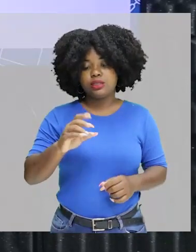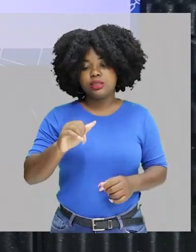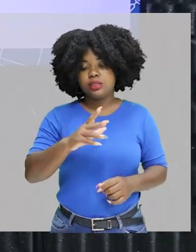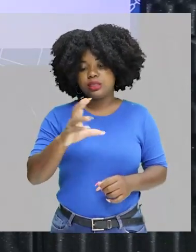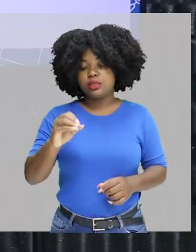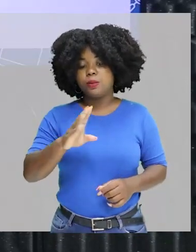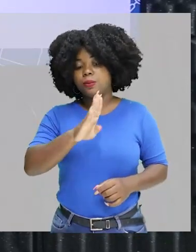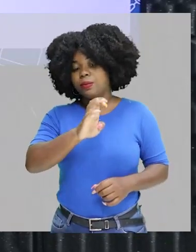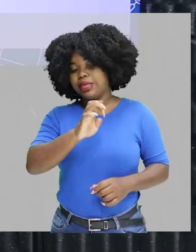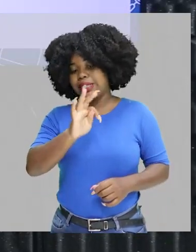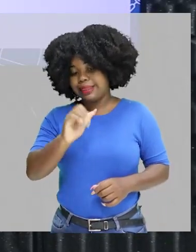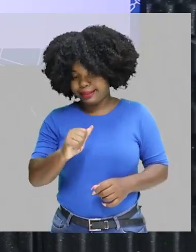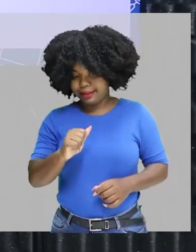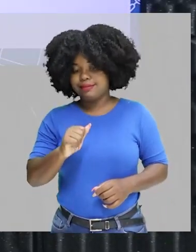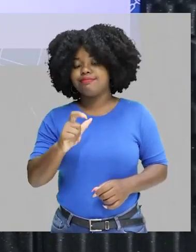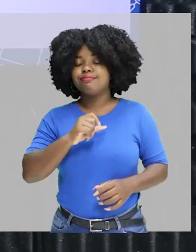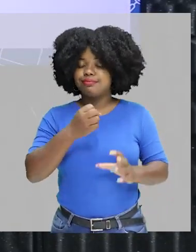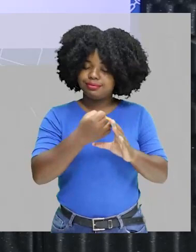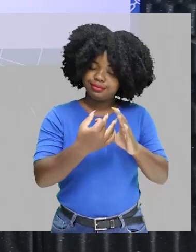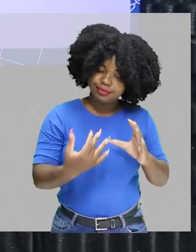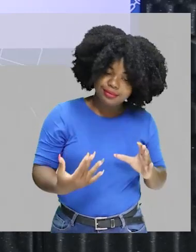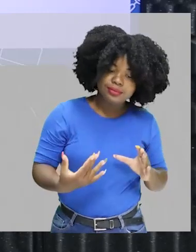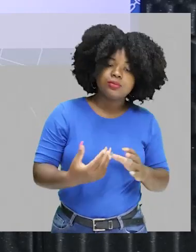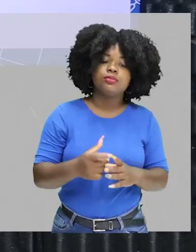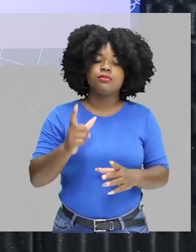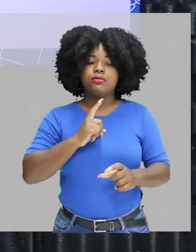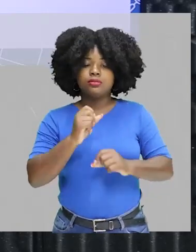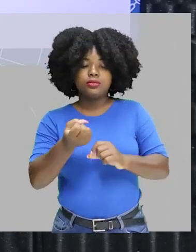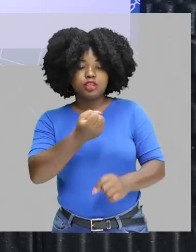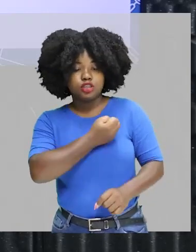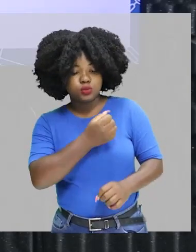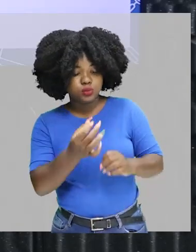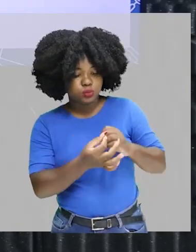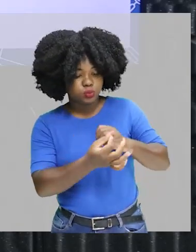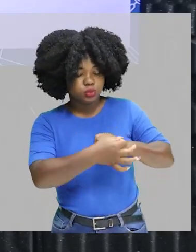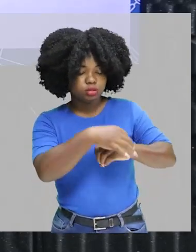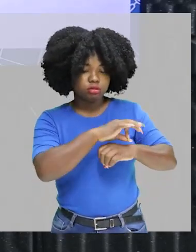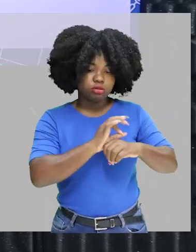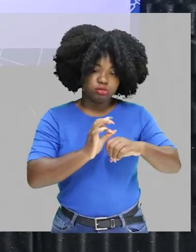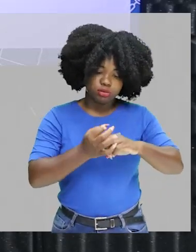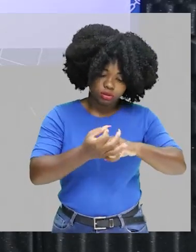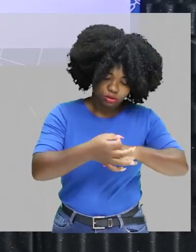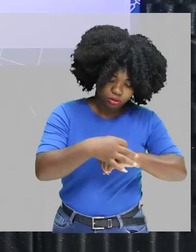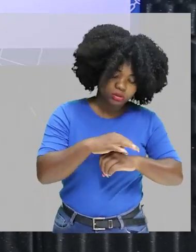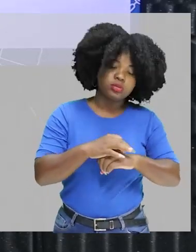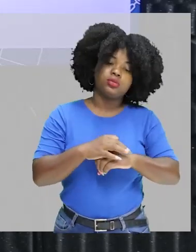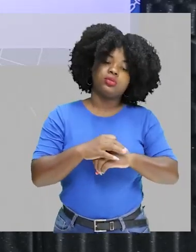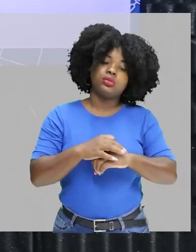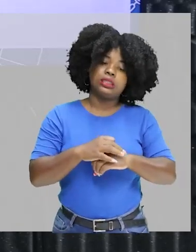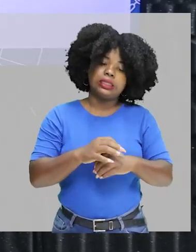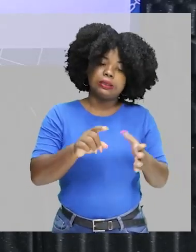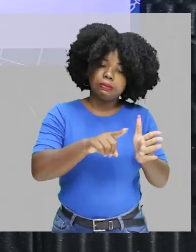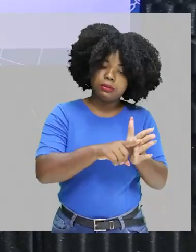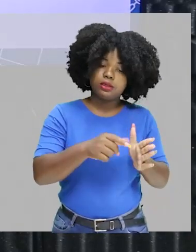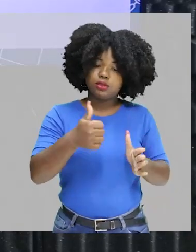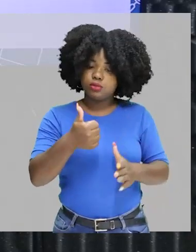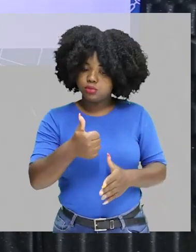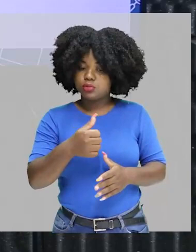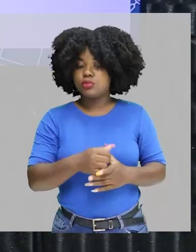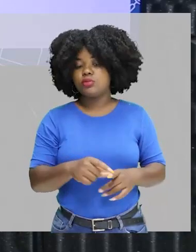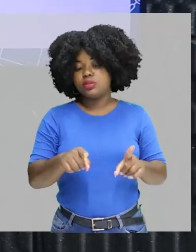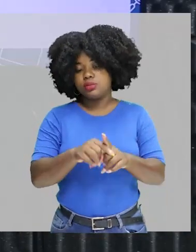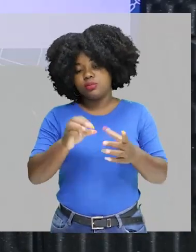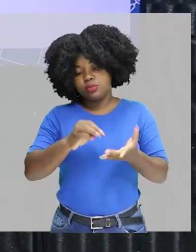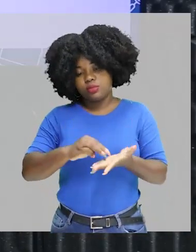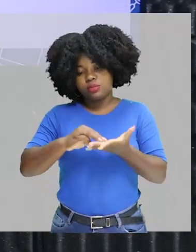Radiação beta tem essas características. Vai ter um número atômico, um número atômico menos 1, e a